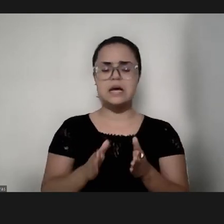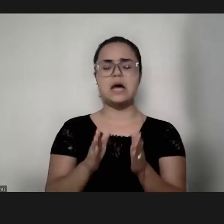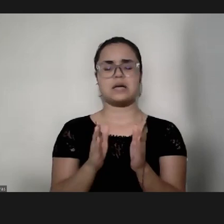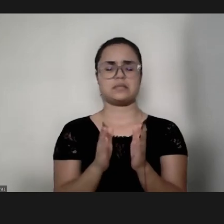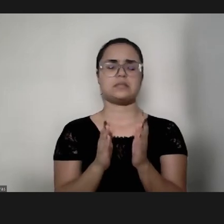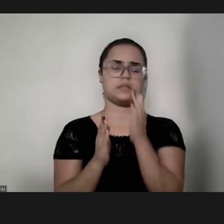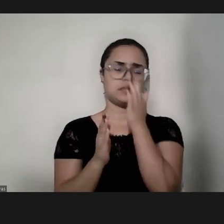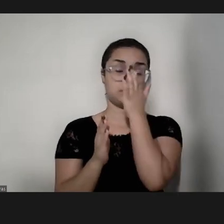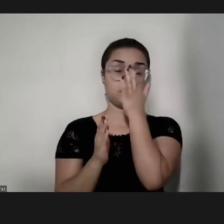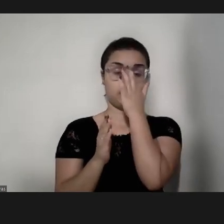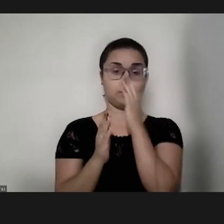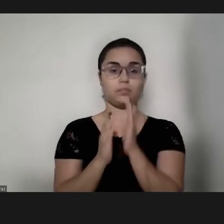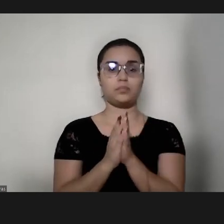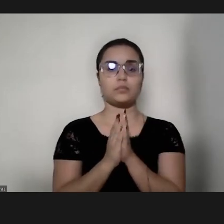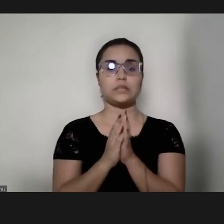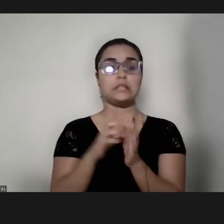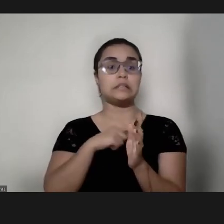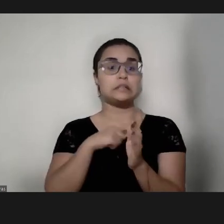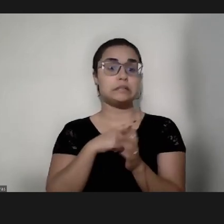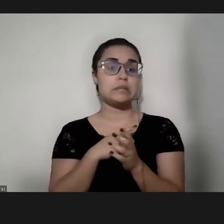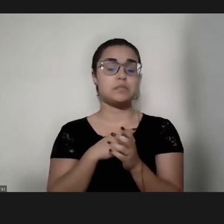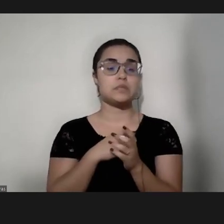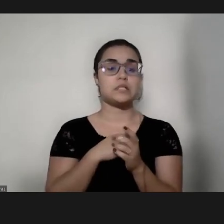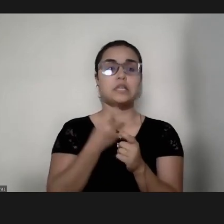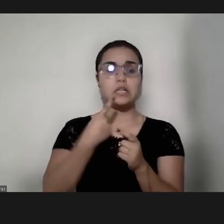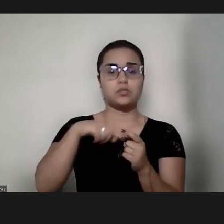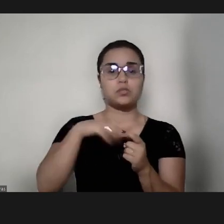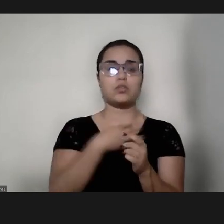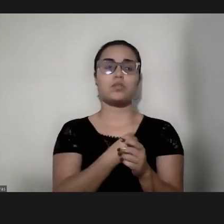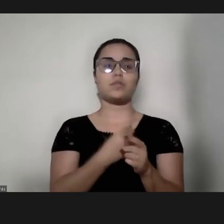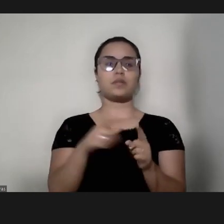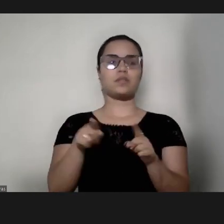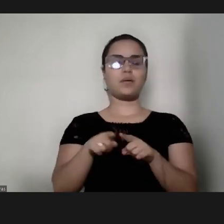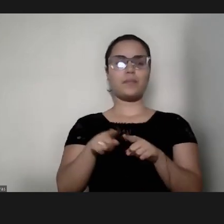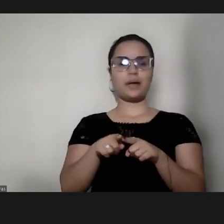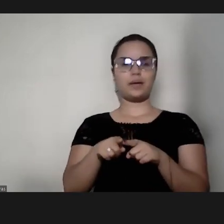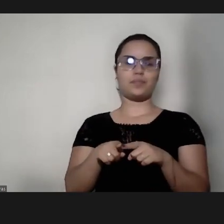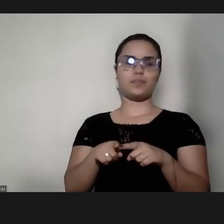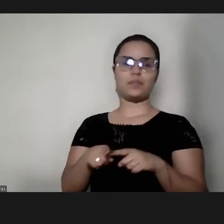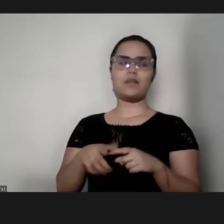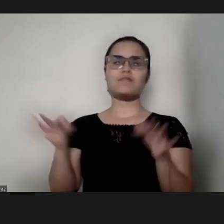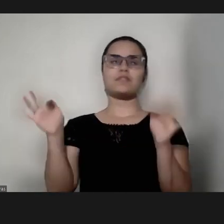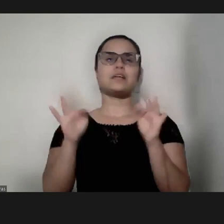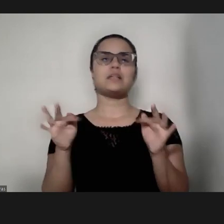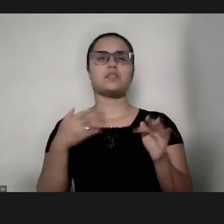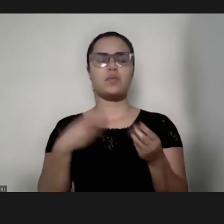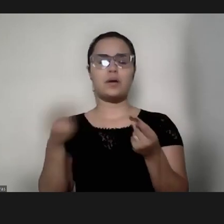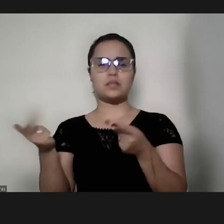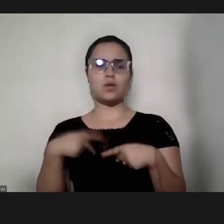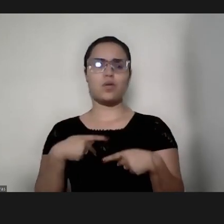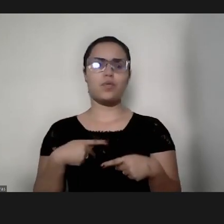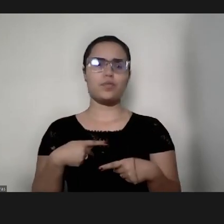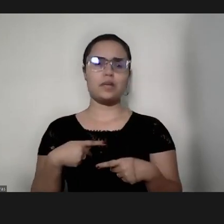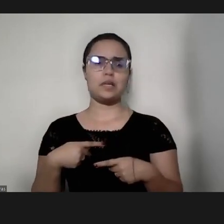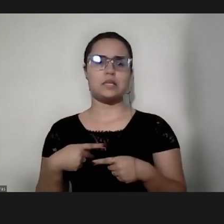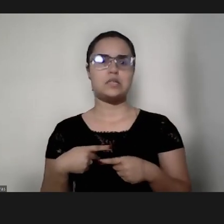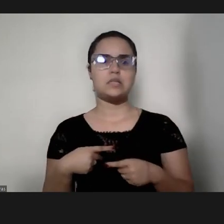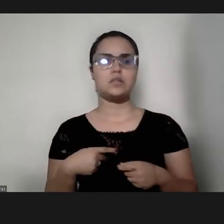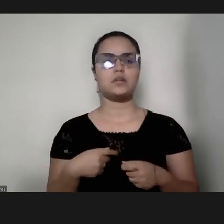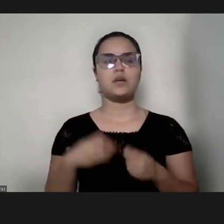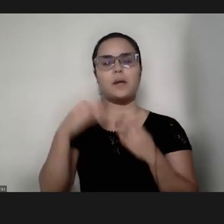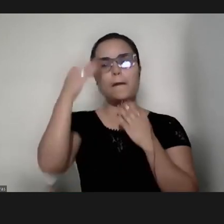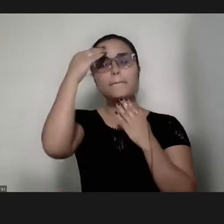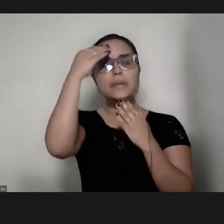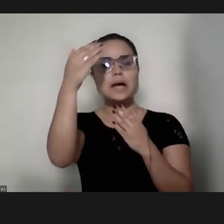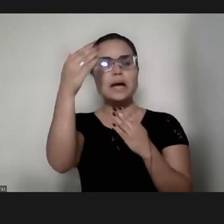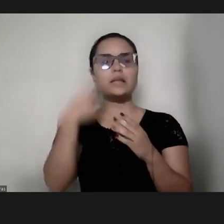viemos para ser, os nossos filhos também. Então, estou muito feliz com esse convite, Juliana, muito obrigada, a gente está